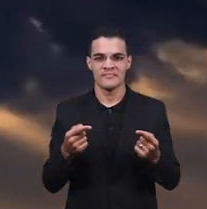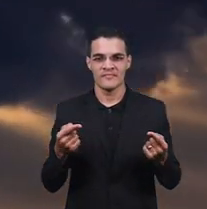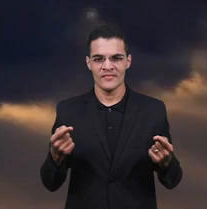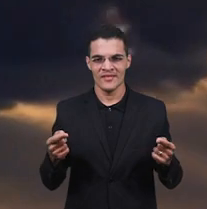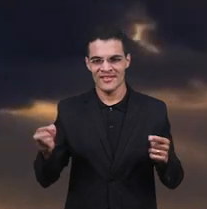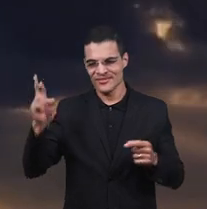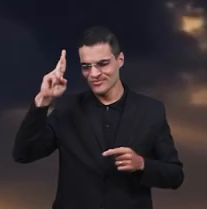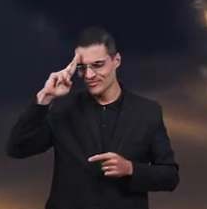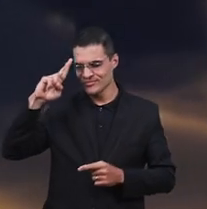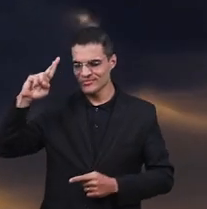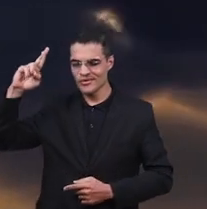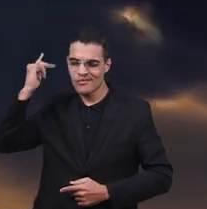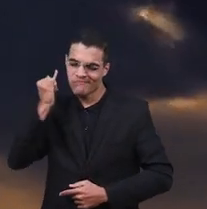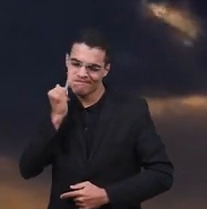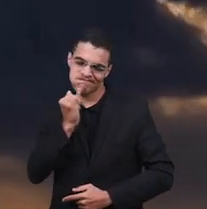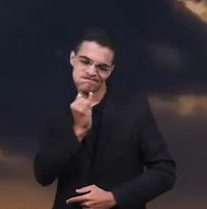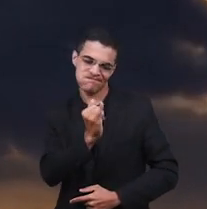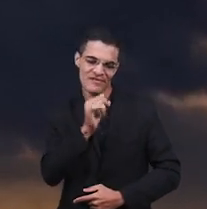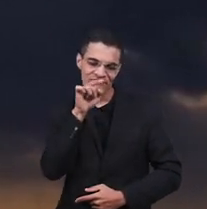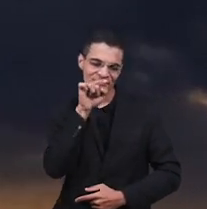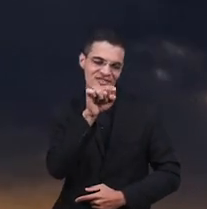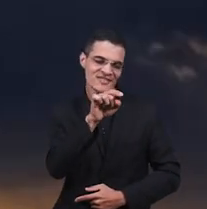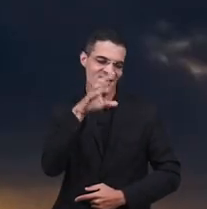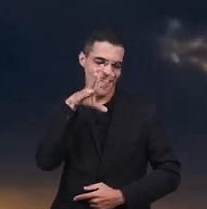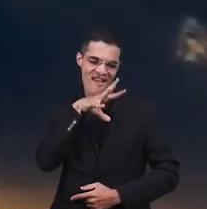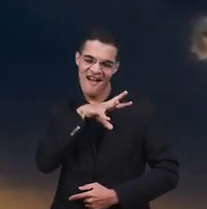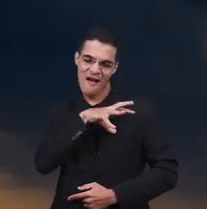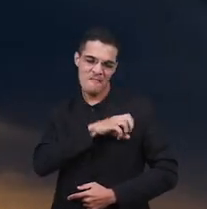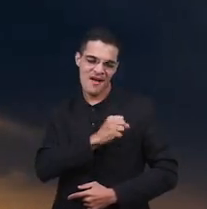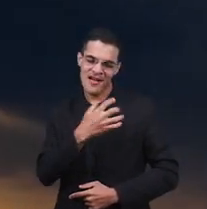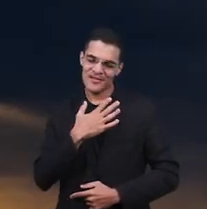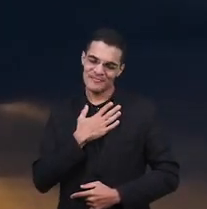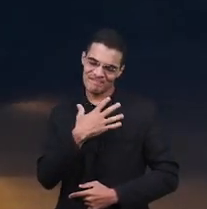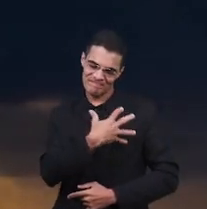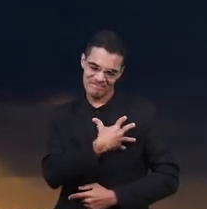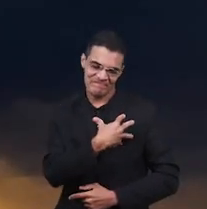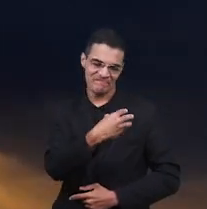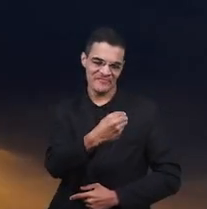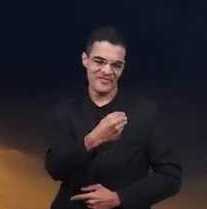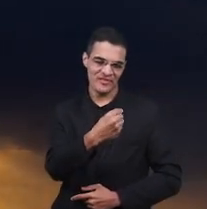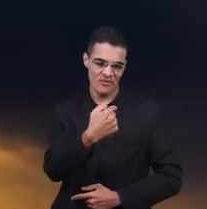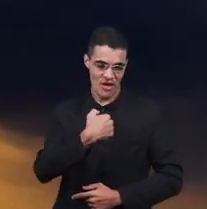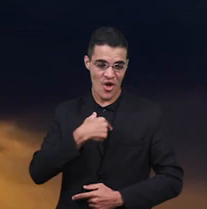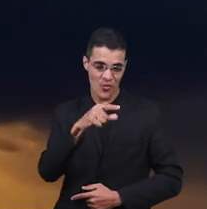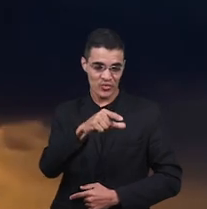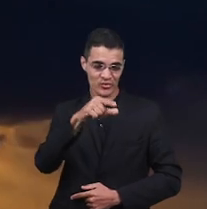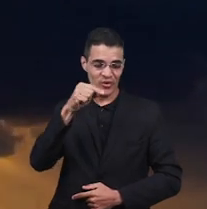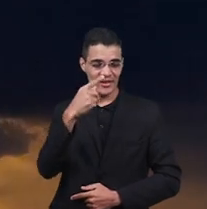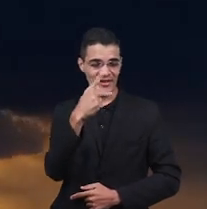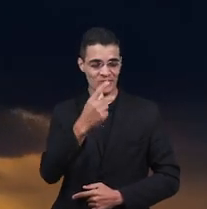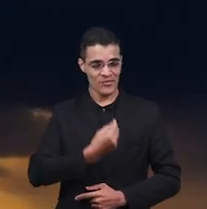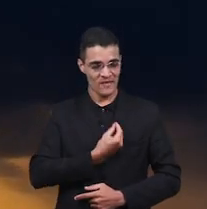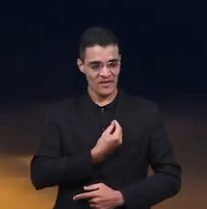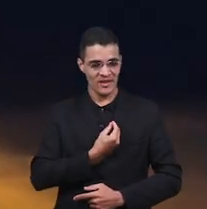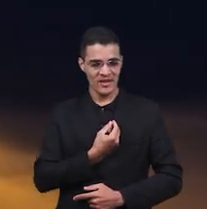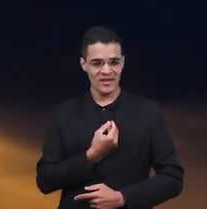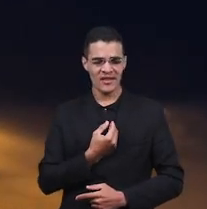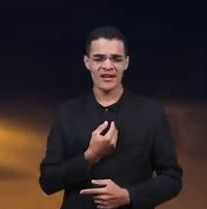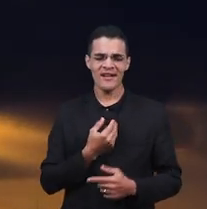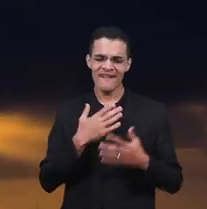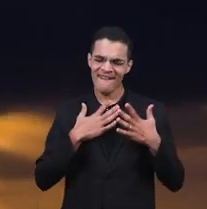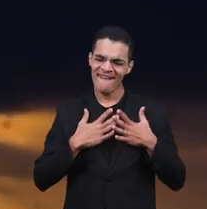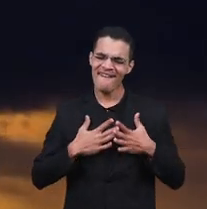Meu amado filho Te escolhi Não temas Mas